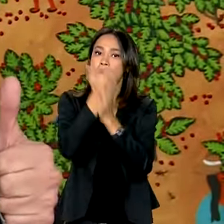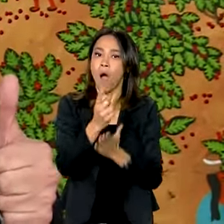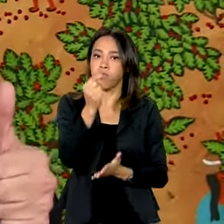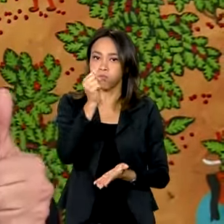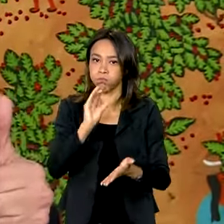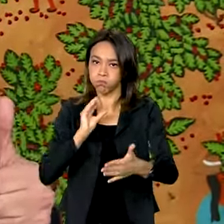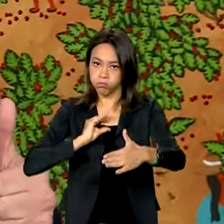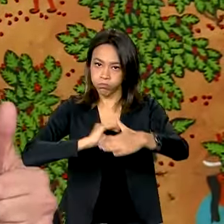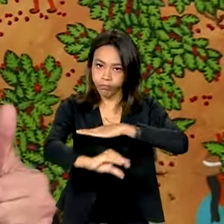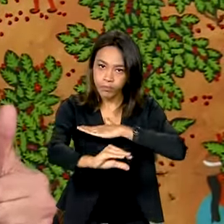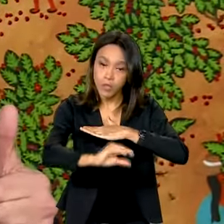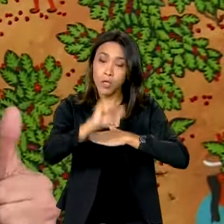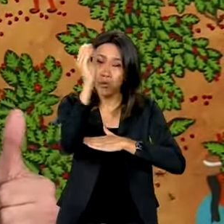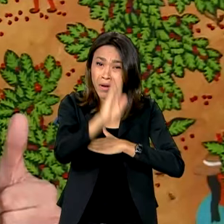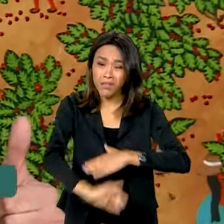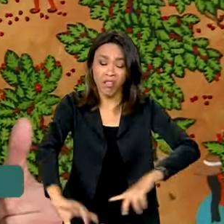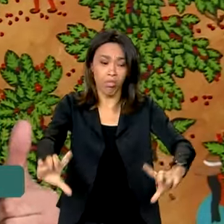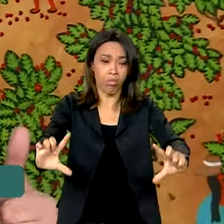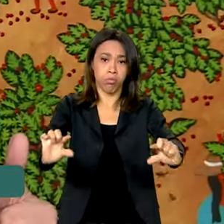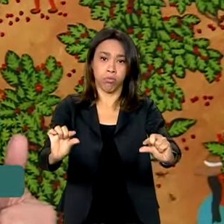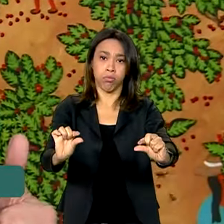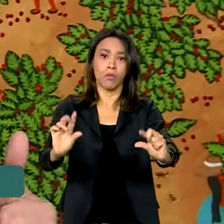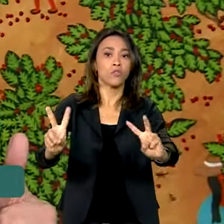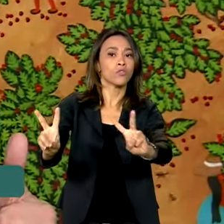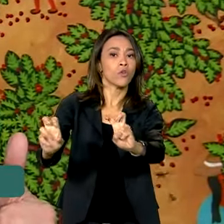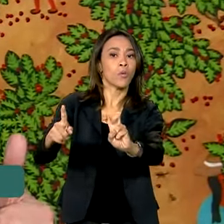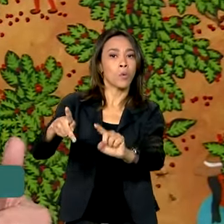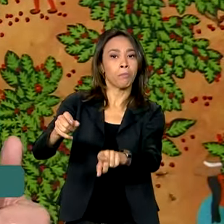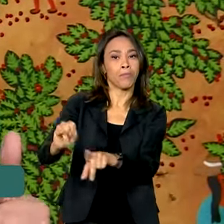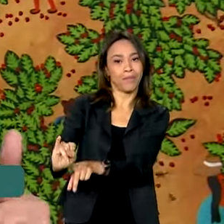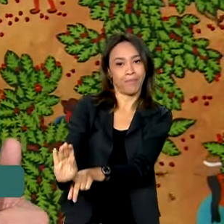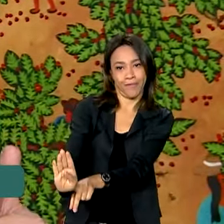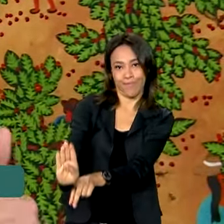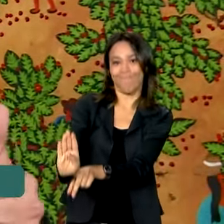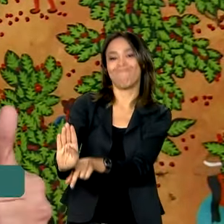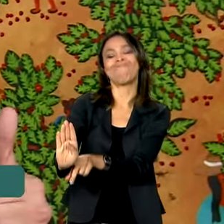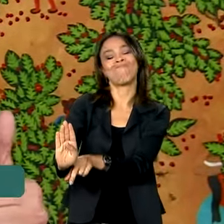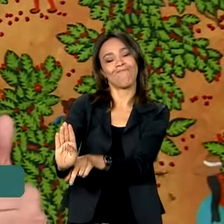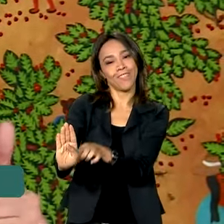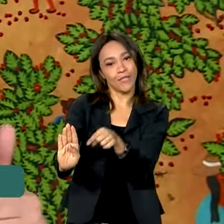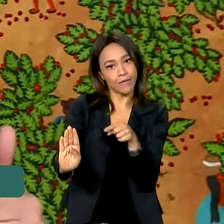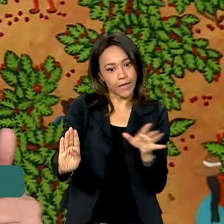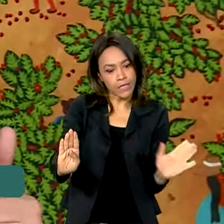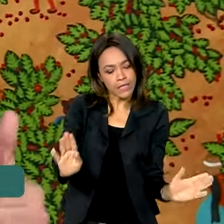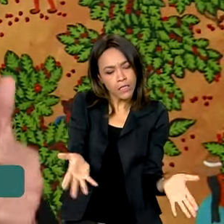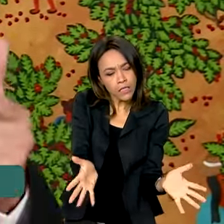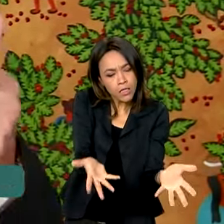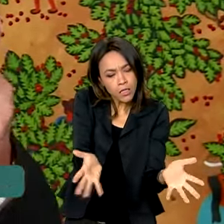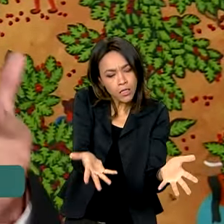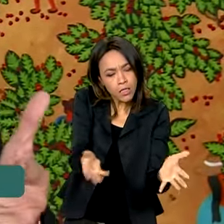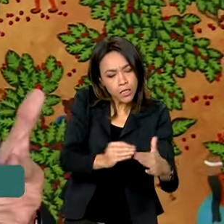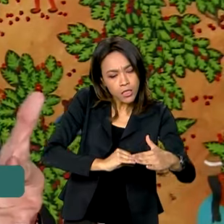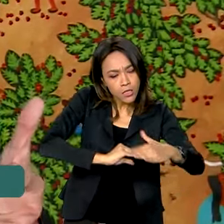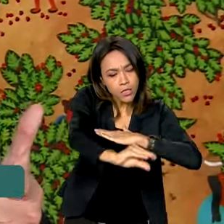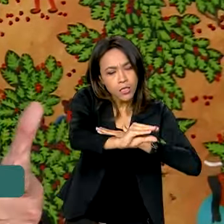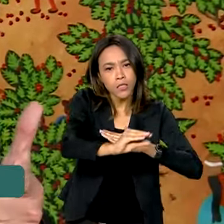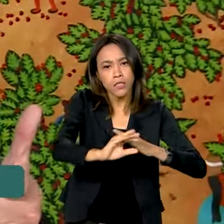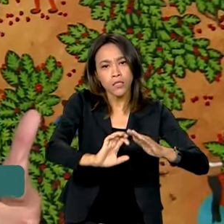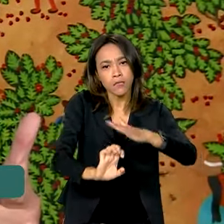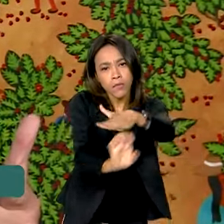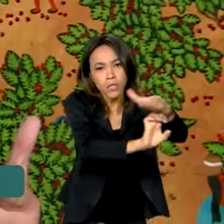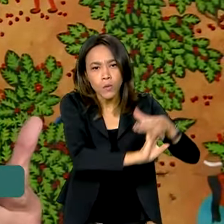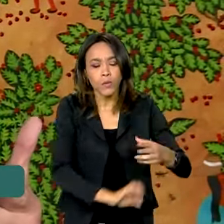tem baixo investimento sob o PIB, proporção ao PIB. Então, estimula investimento. Segundo é